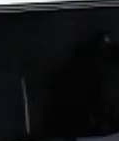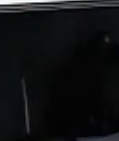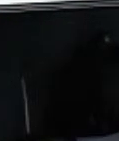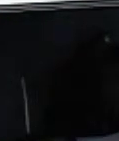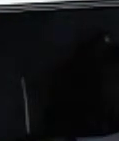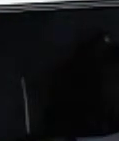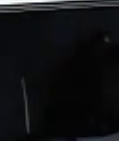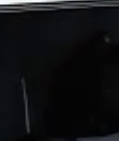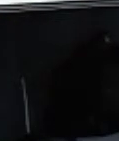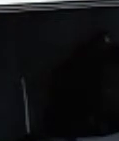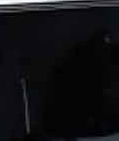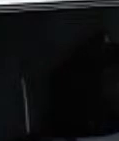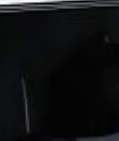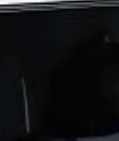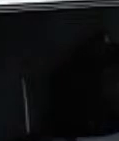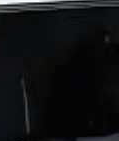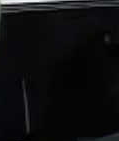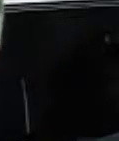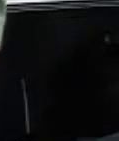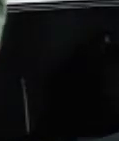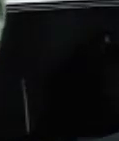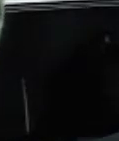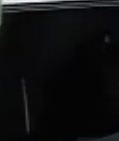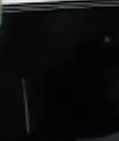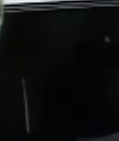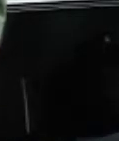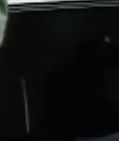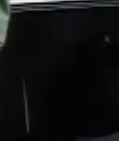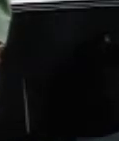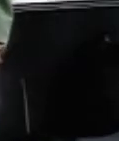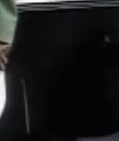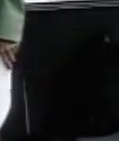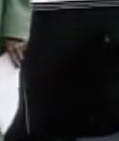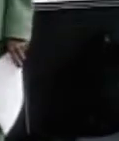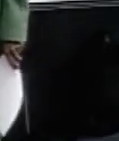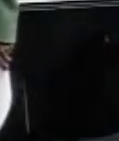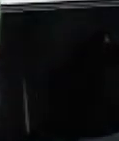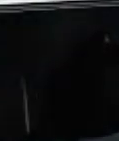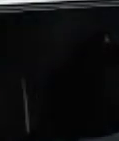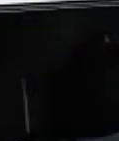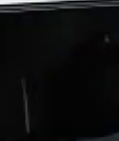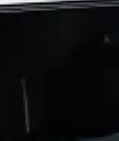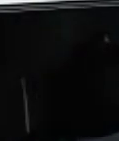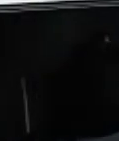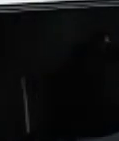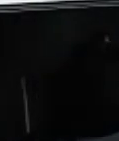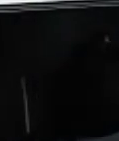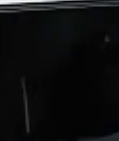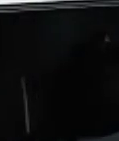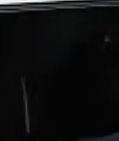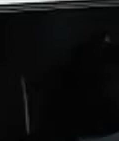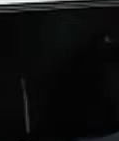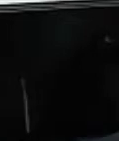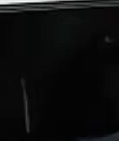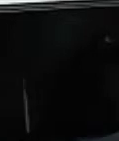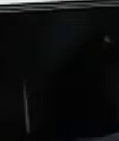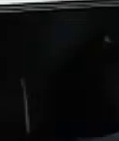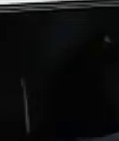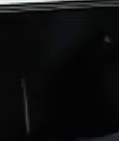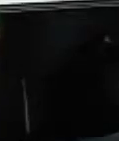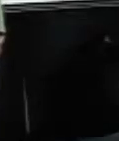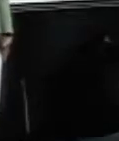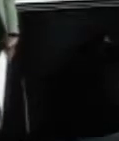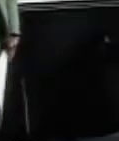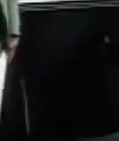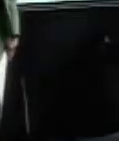Retroagimos um pouco para começar. Bateu o início. Pode retroagir um pouco para começar. E o médico detectou.